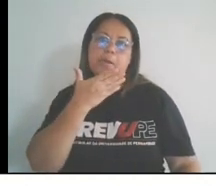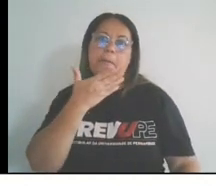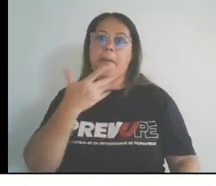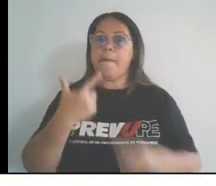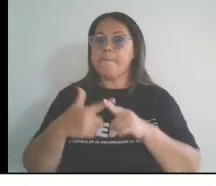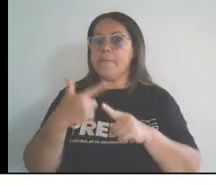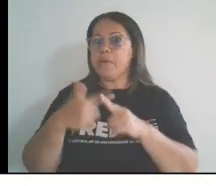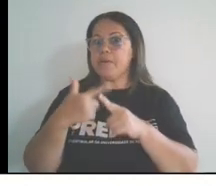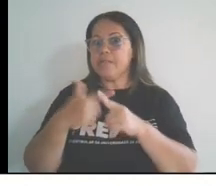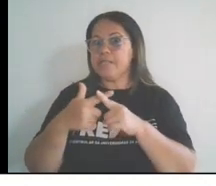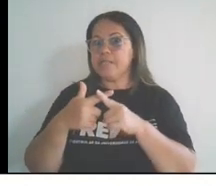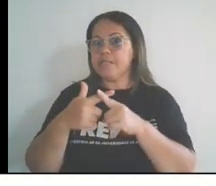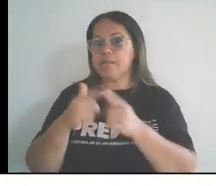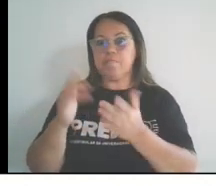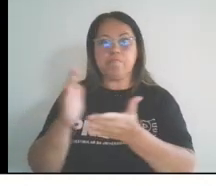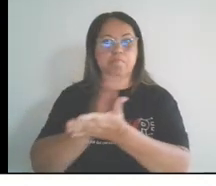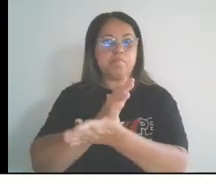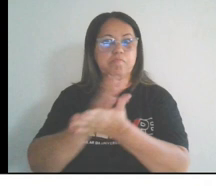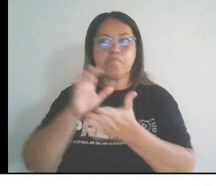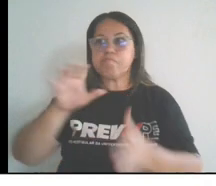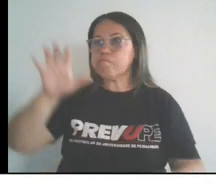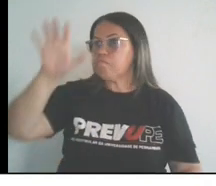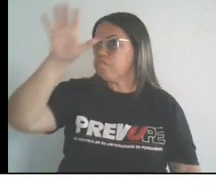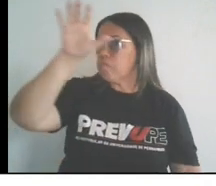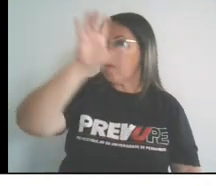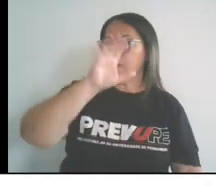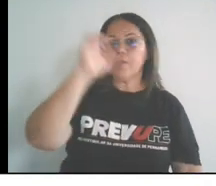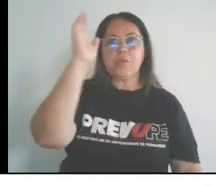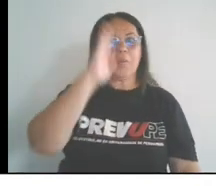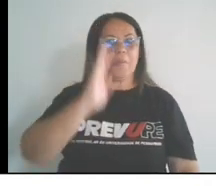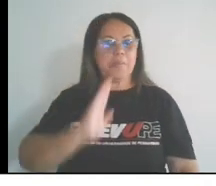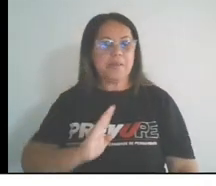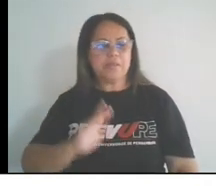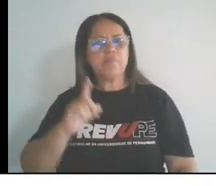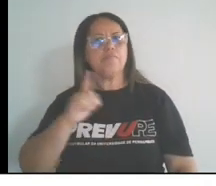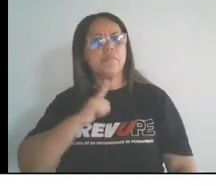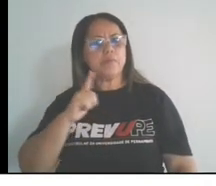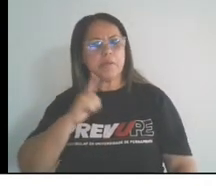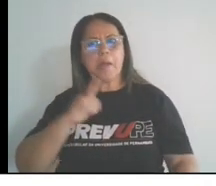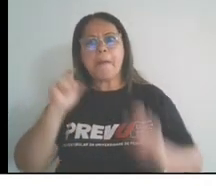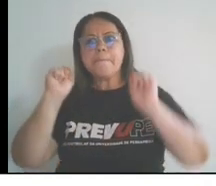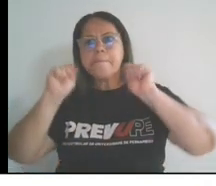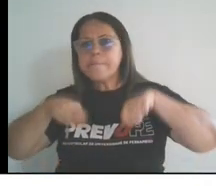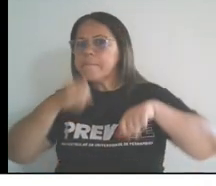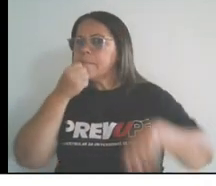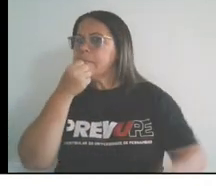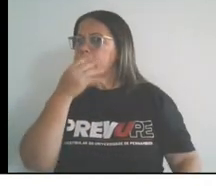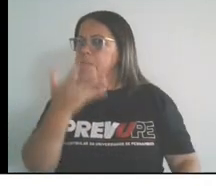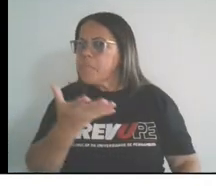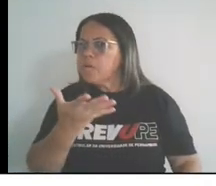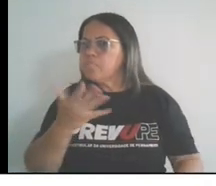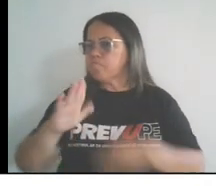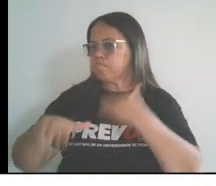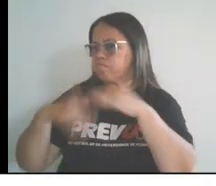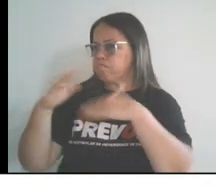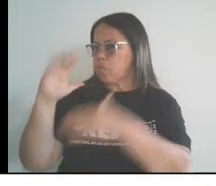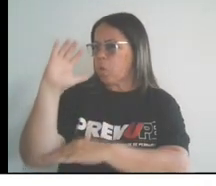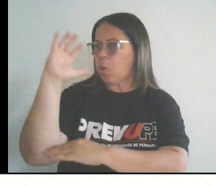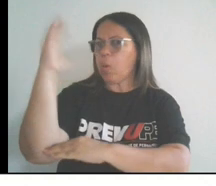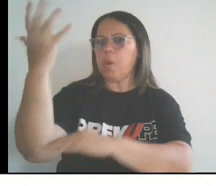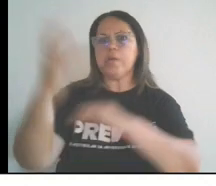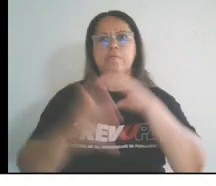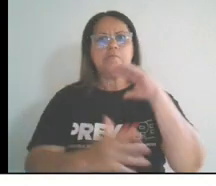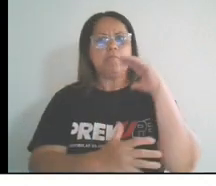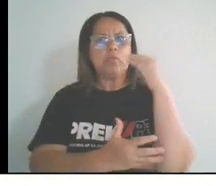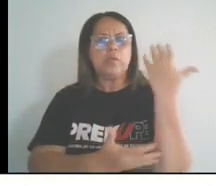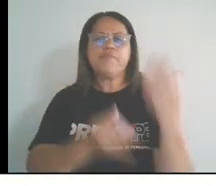do Brasil, condições naturais favoráveis ao desenvolvimento da lavoura canavieira, como o clima quente